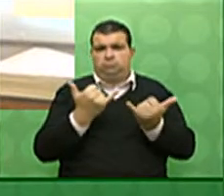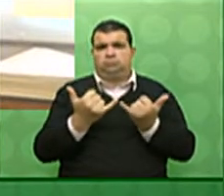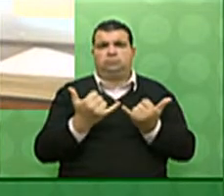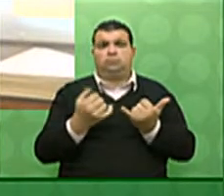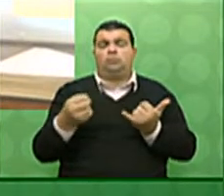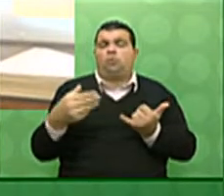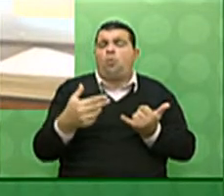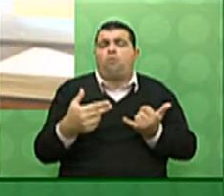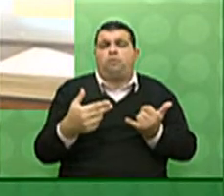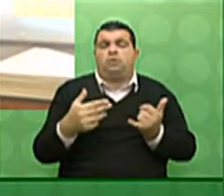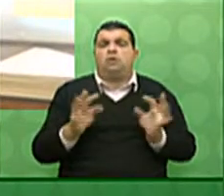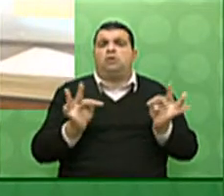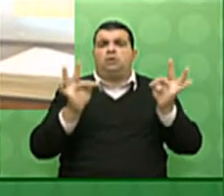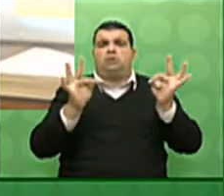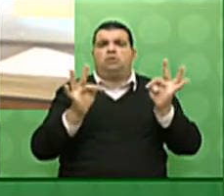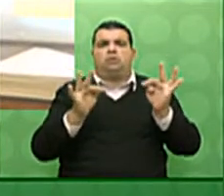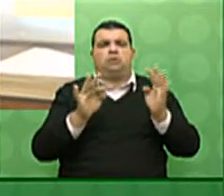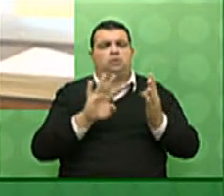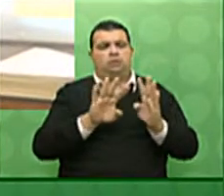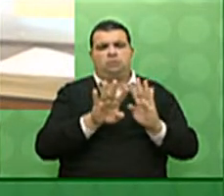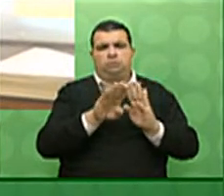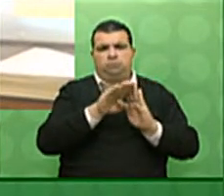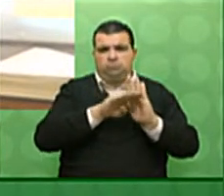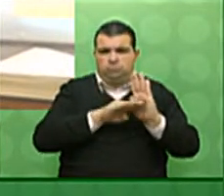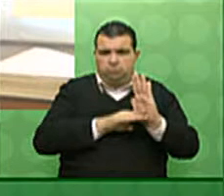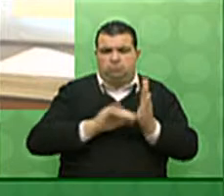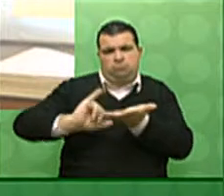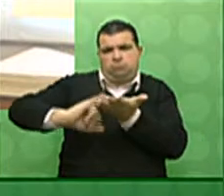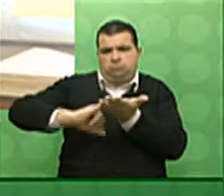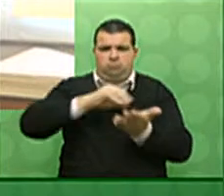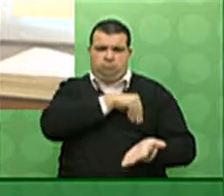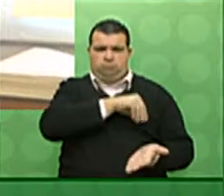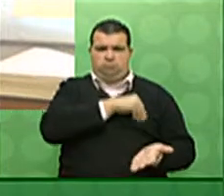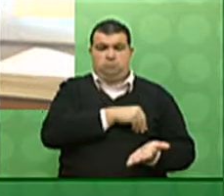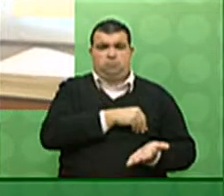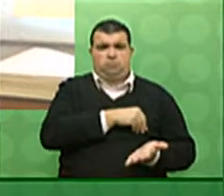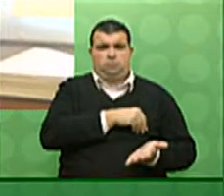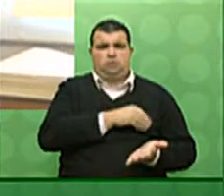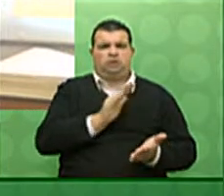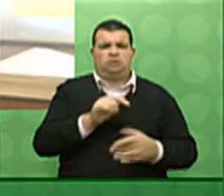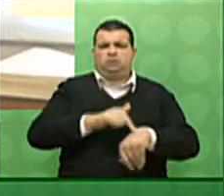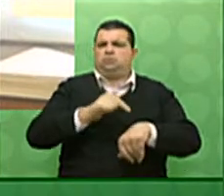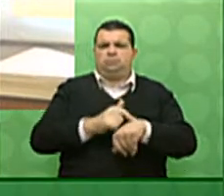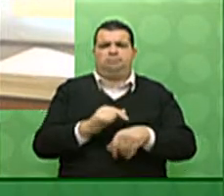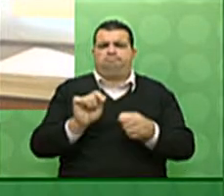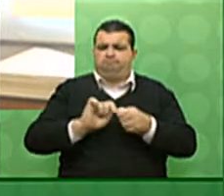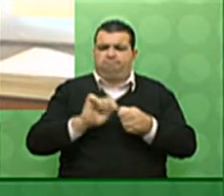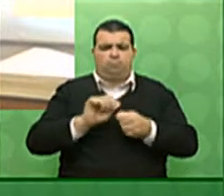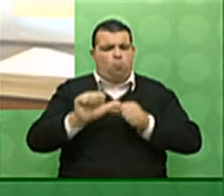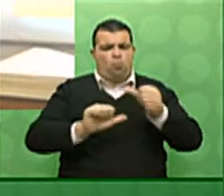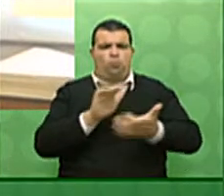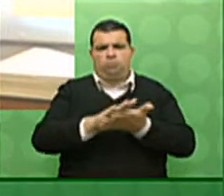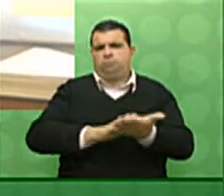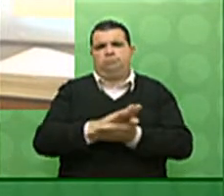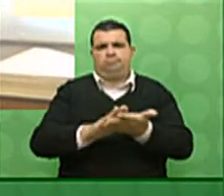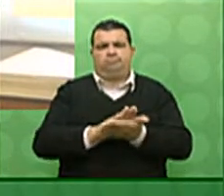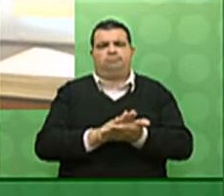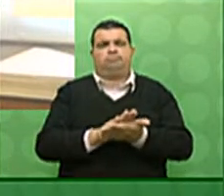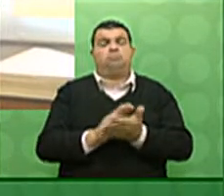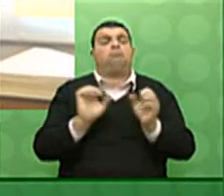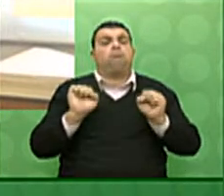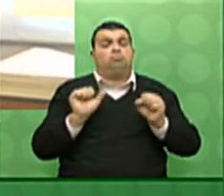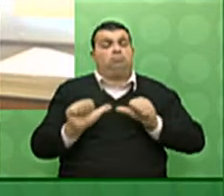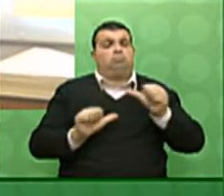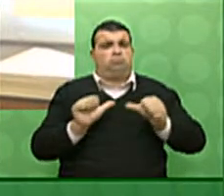significativa da tabela do Imposto de Renda na Fonte, que há muito tempo não é reajustada. Isso poderia